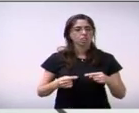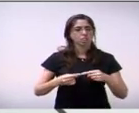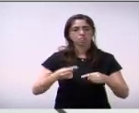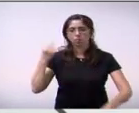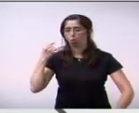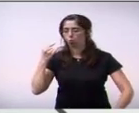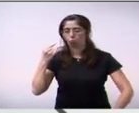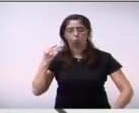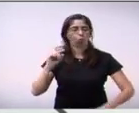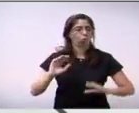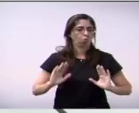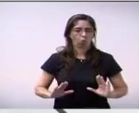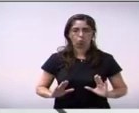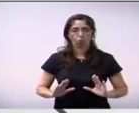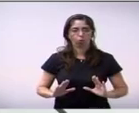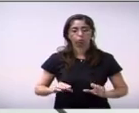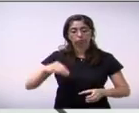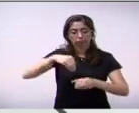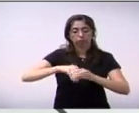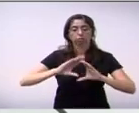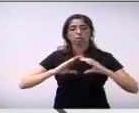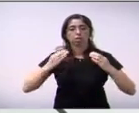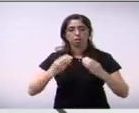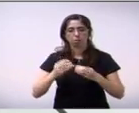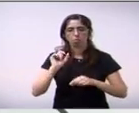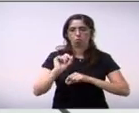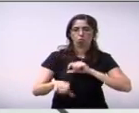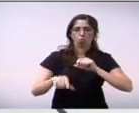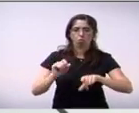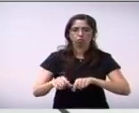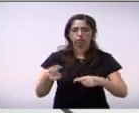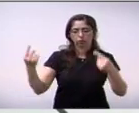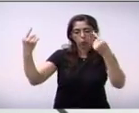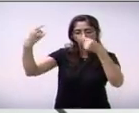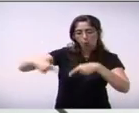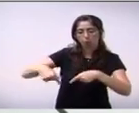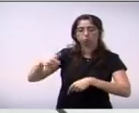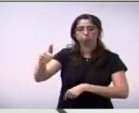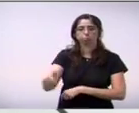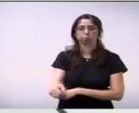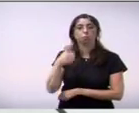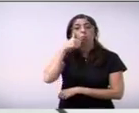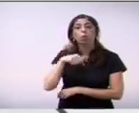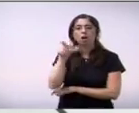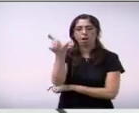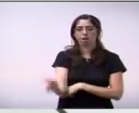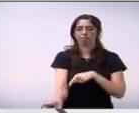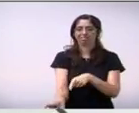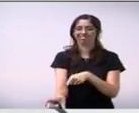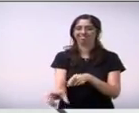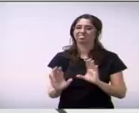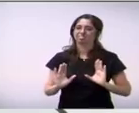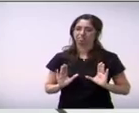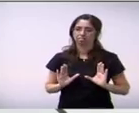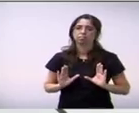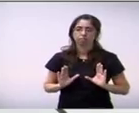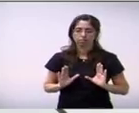legítimo e faz parte da democracia mas sempre de forma mordeira e respeitosa quero também lembrar